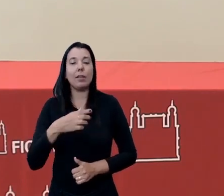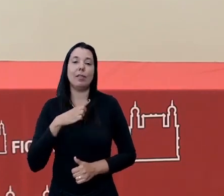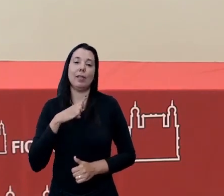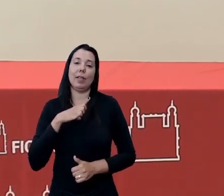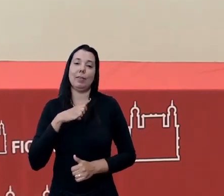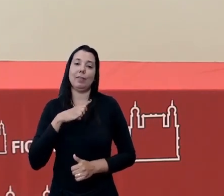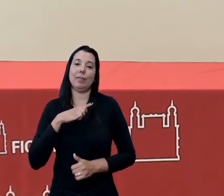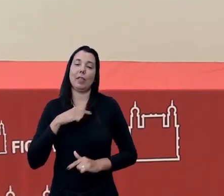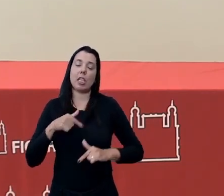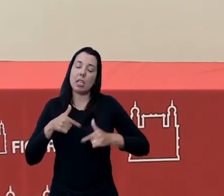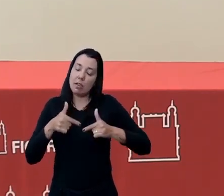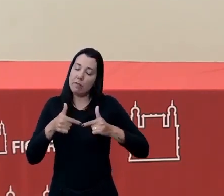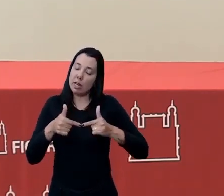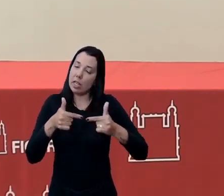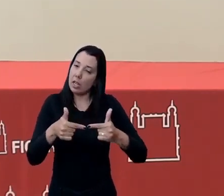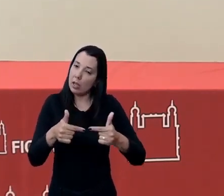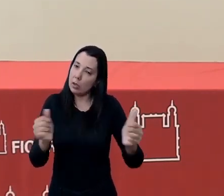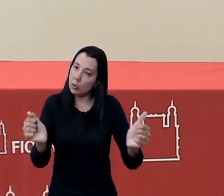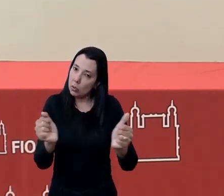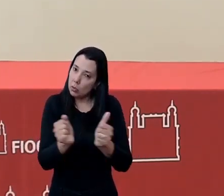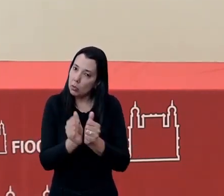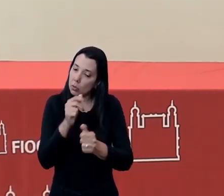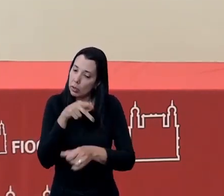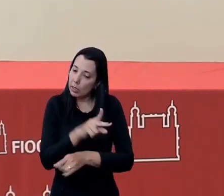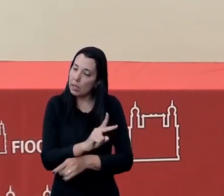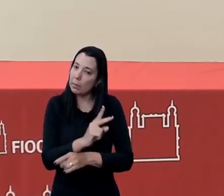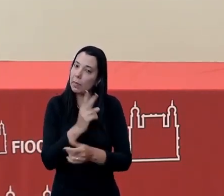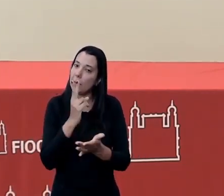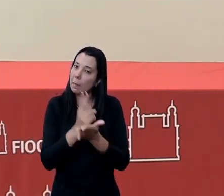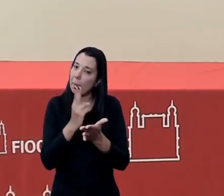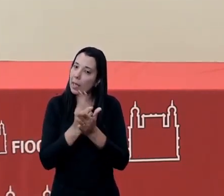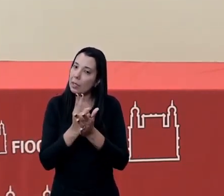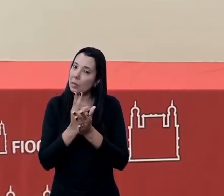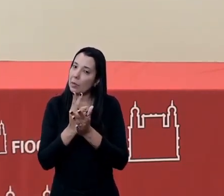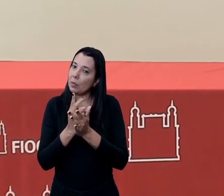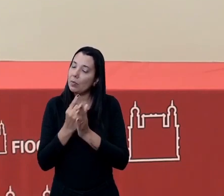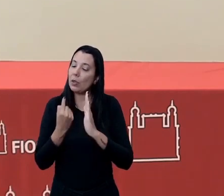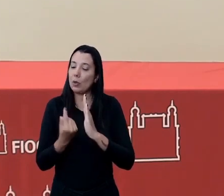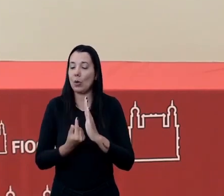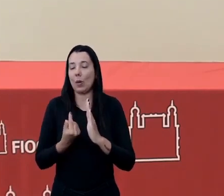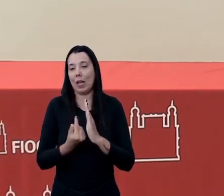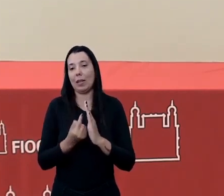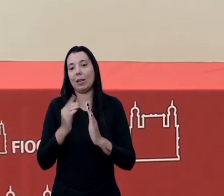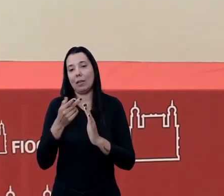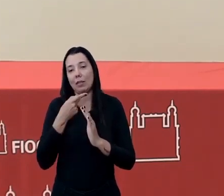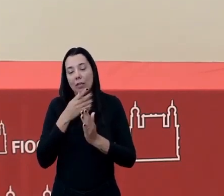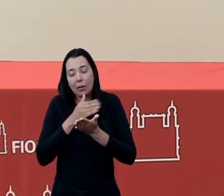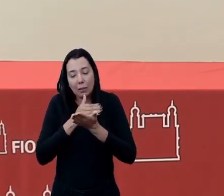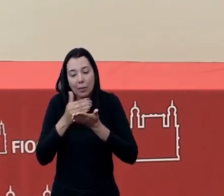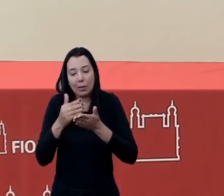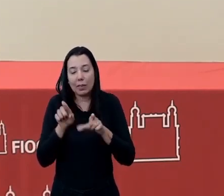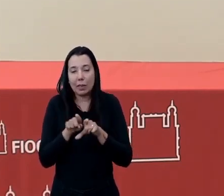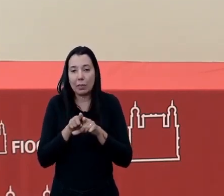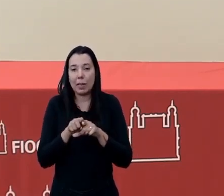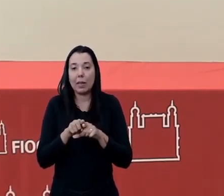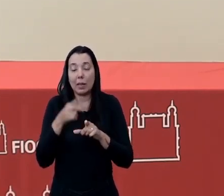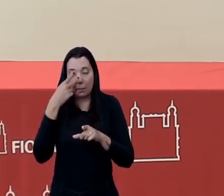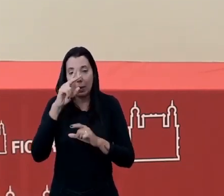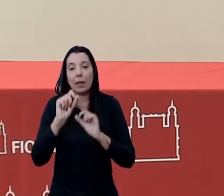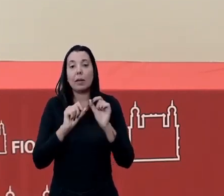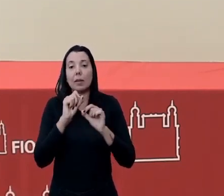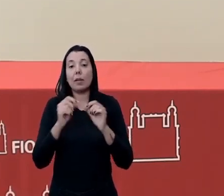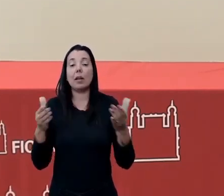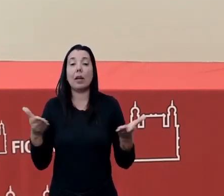enfrentando e cada vez mais juntos, mesmo distantes. Então, eu faço aqui essa fala inicial também para que